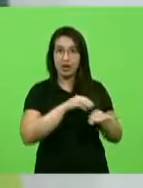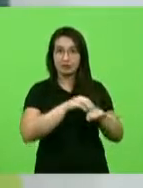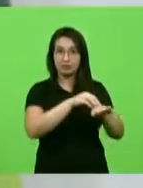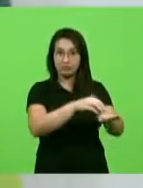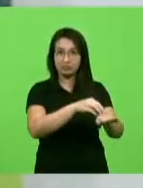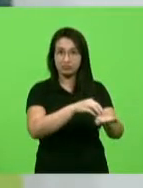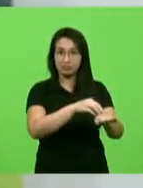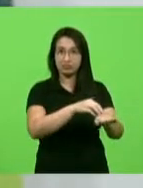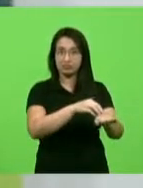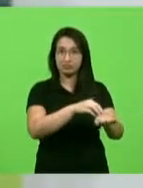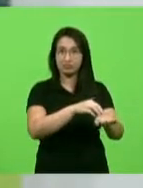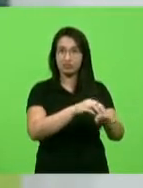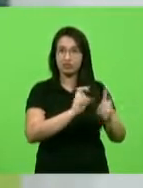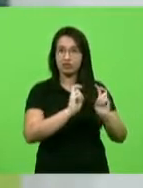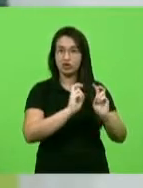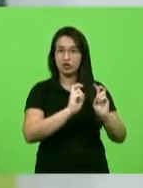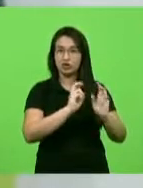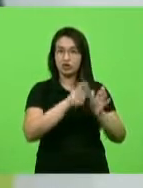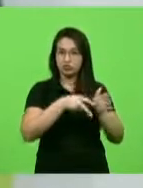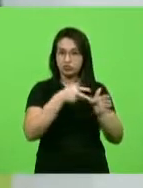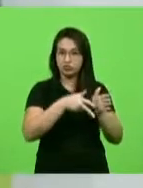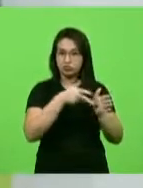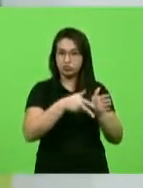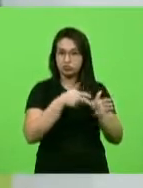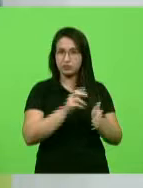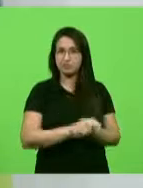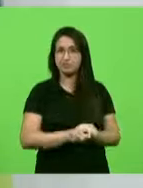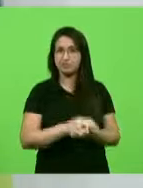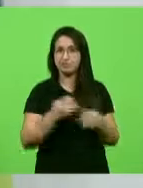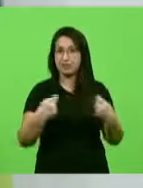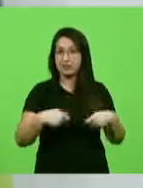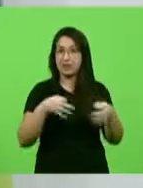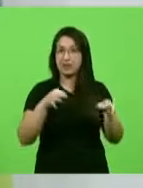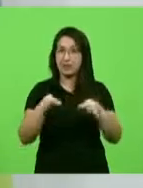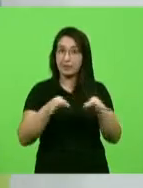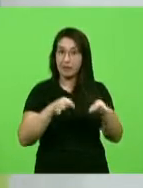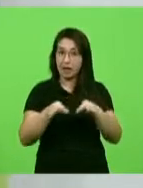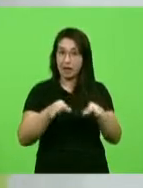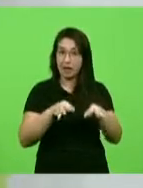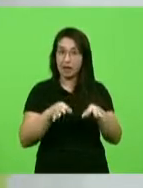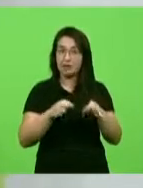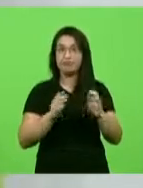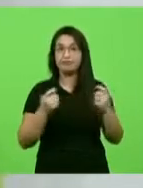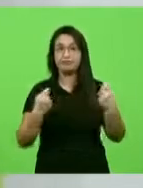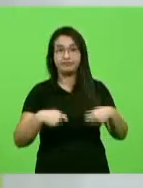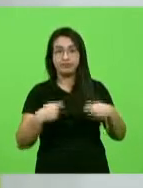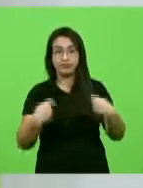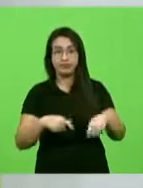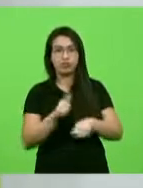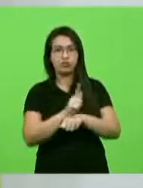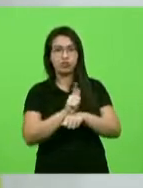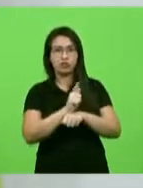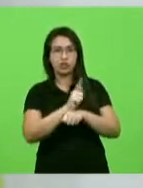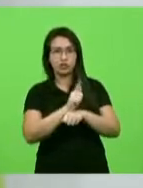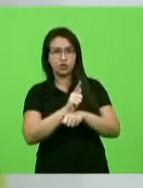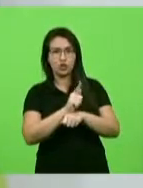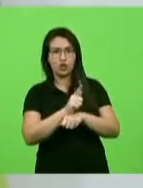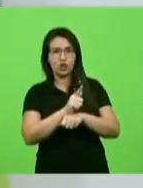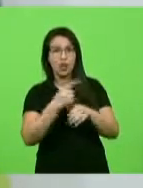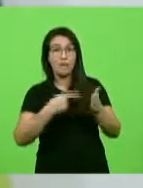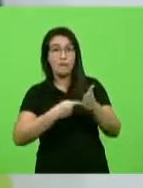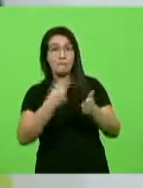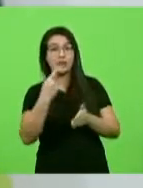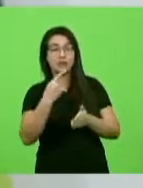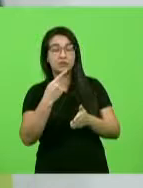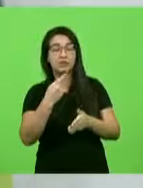Vê como é importante quando você trabalha com planejamento. É muito importante que o gestor maior do Estado tenha atento a esses